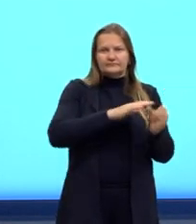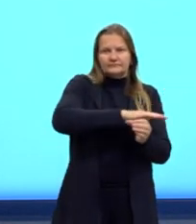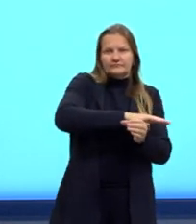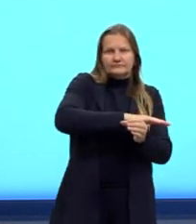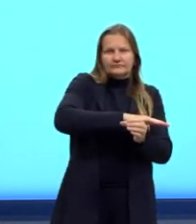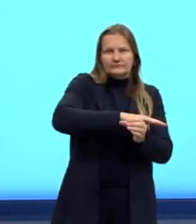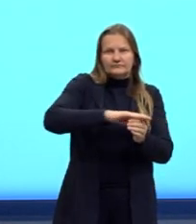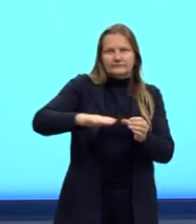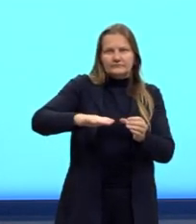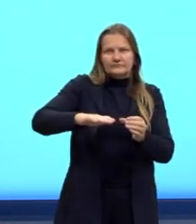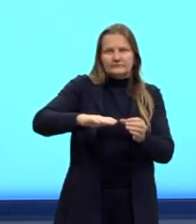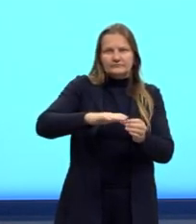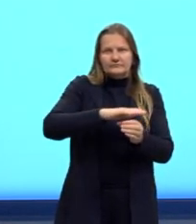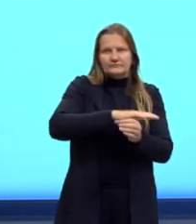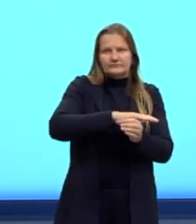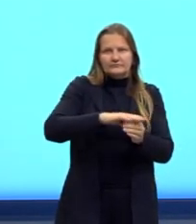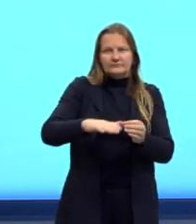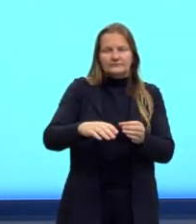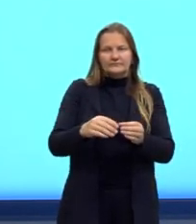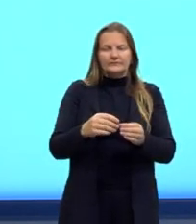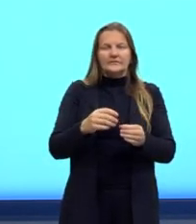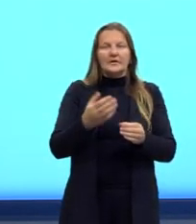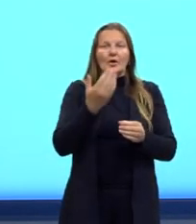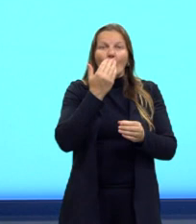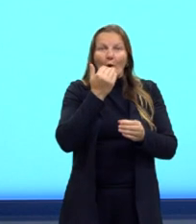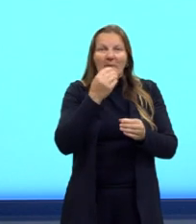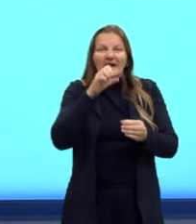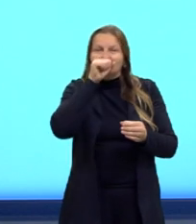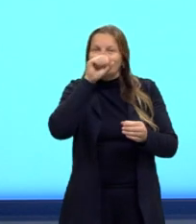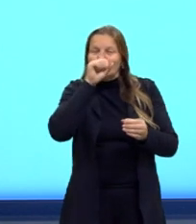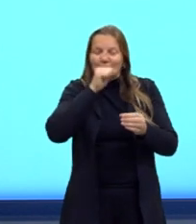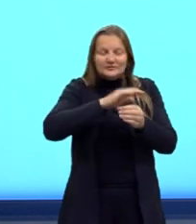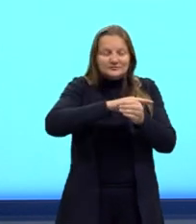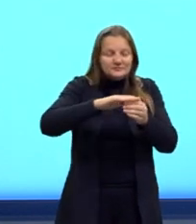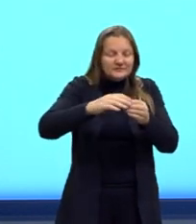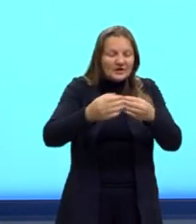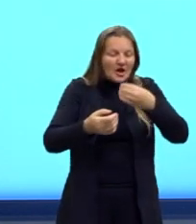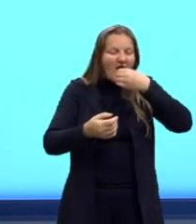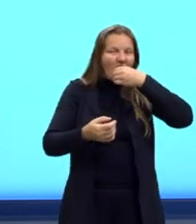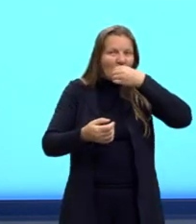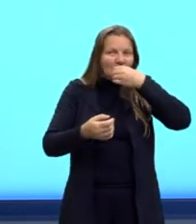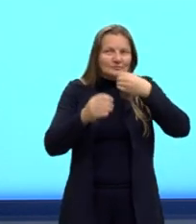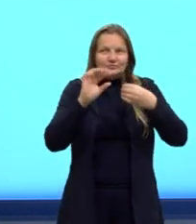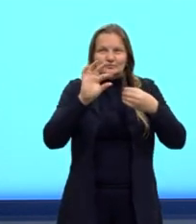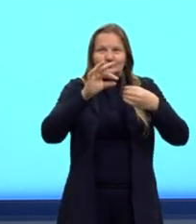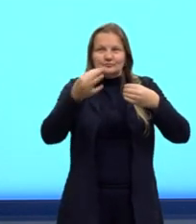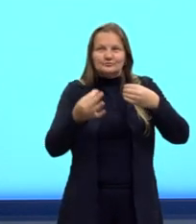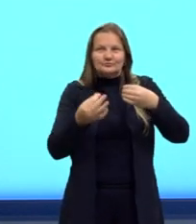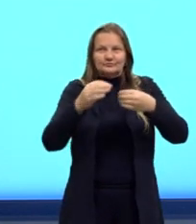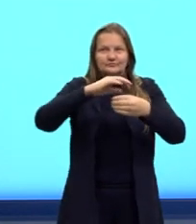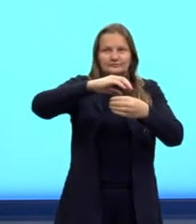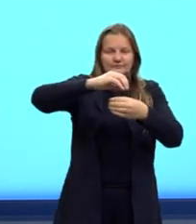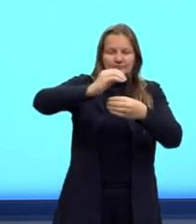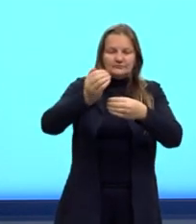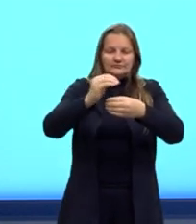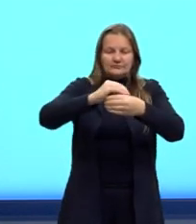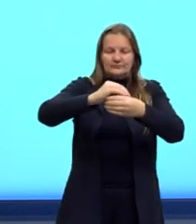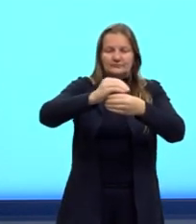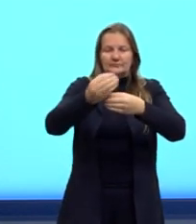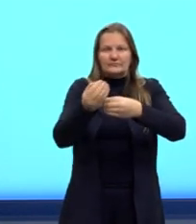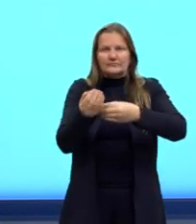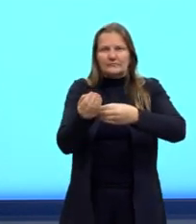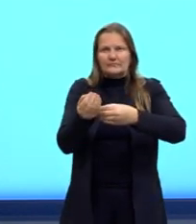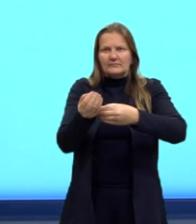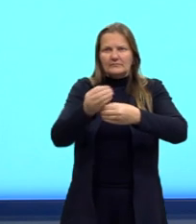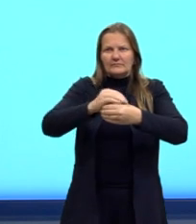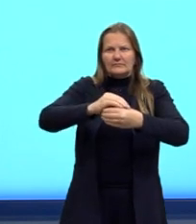a gente faz ali, né? Quando a gente vai comer a nossa laranja, a gente faz aquele corte. Aquele corte seria, formaria então um plano,